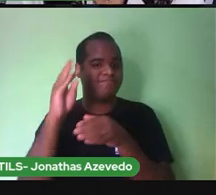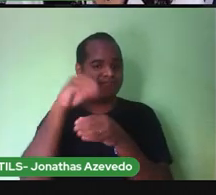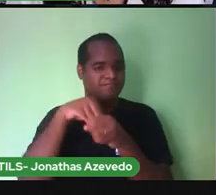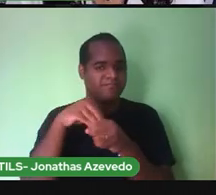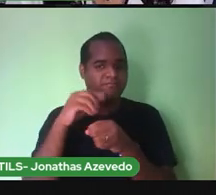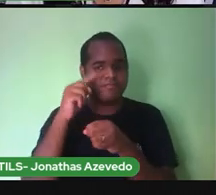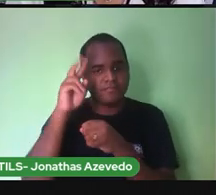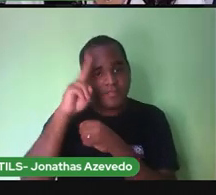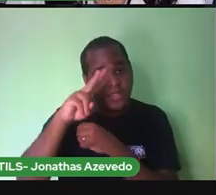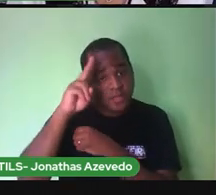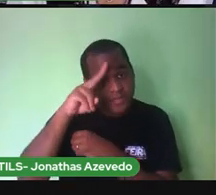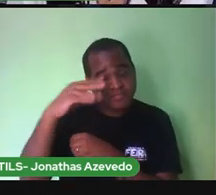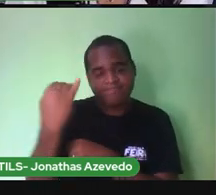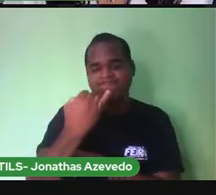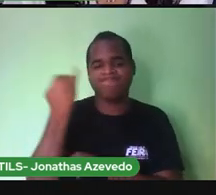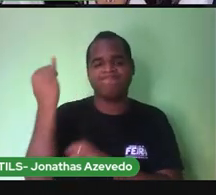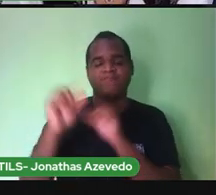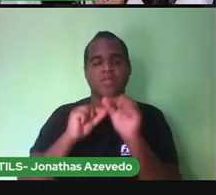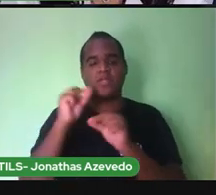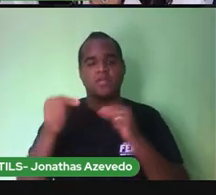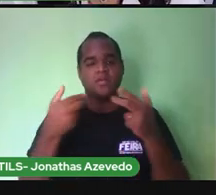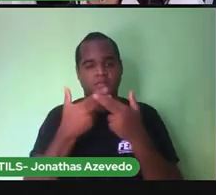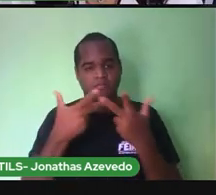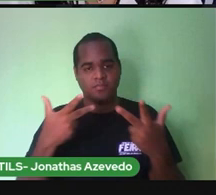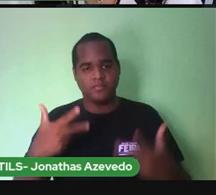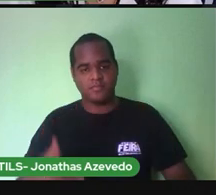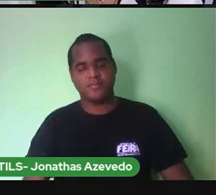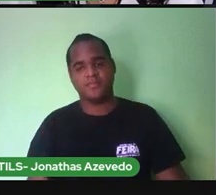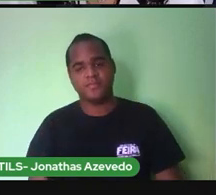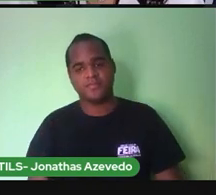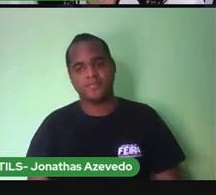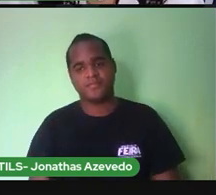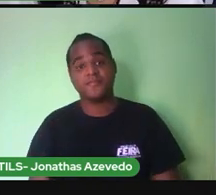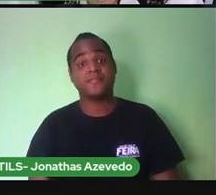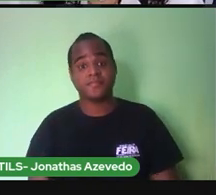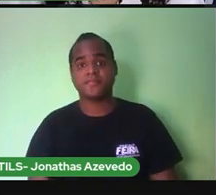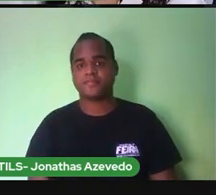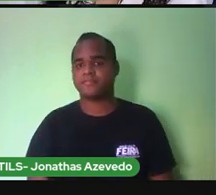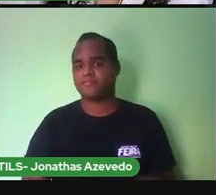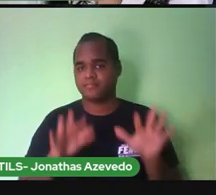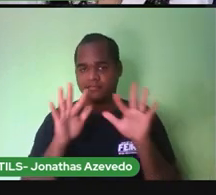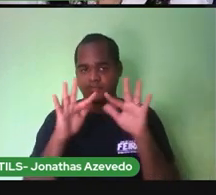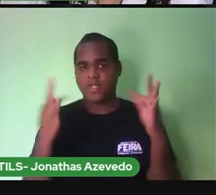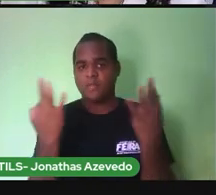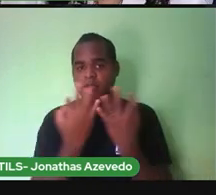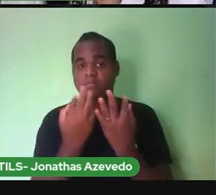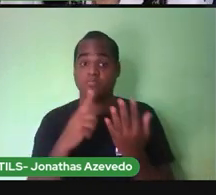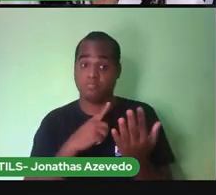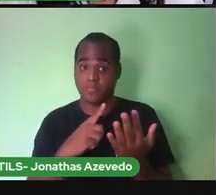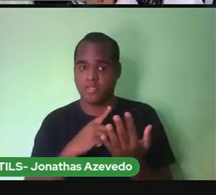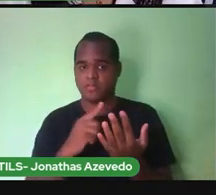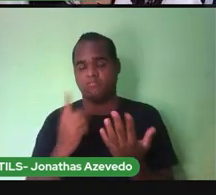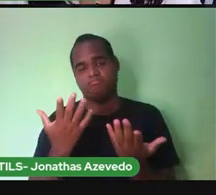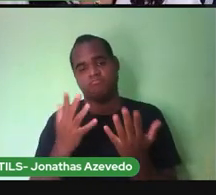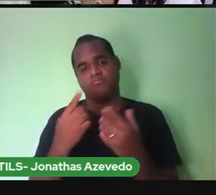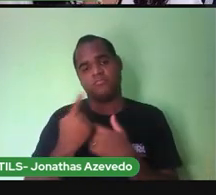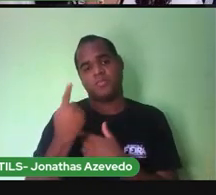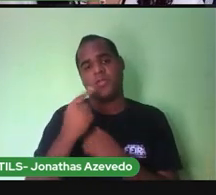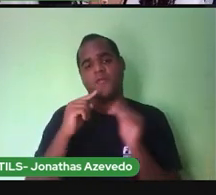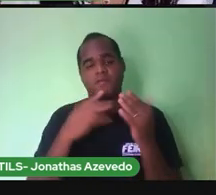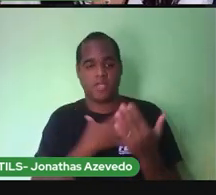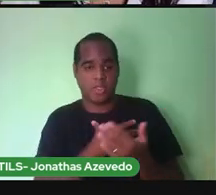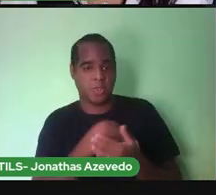recordação. Tem famílias que têm uma caixa com objetos dos primeiros filhos, dos primeiros